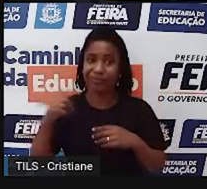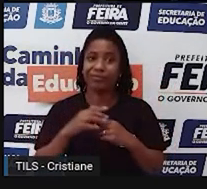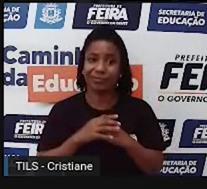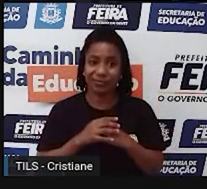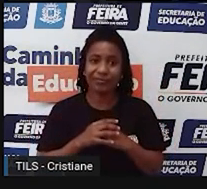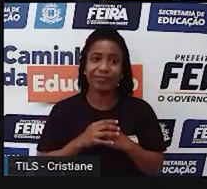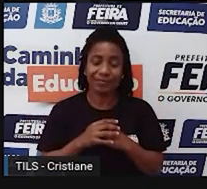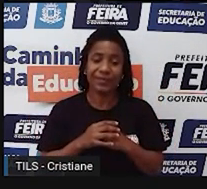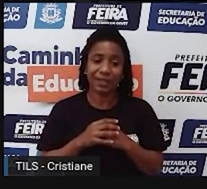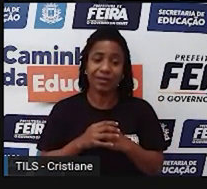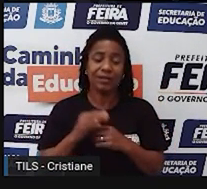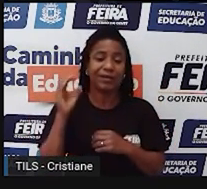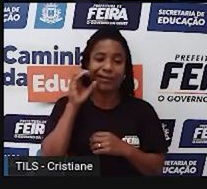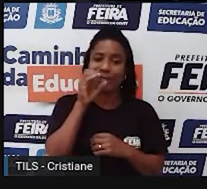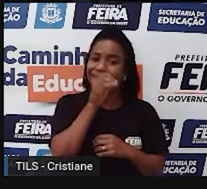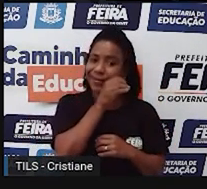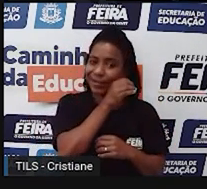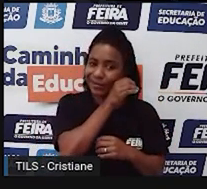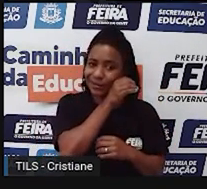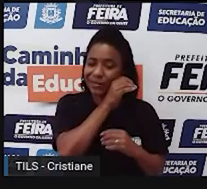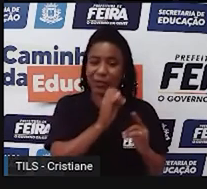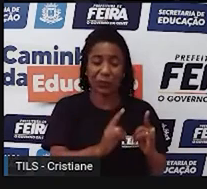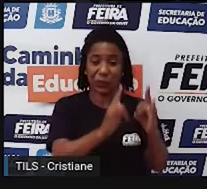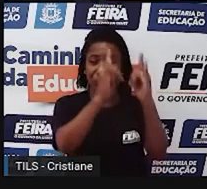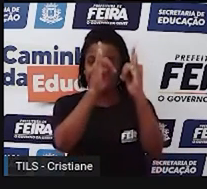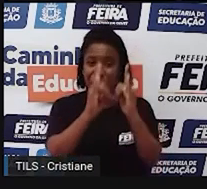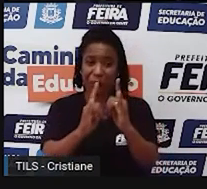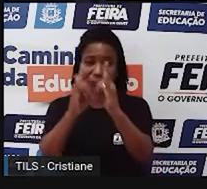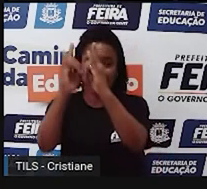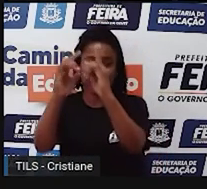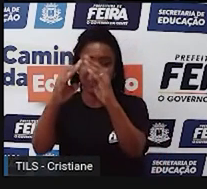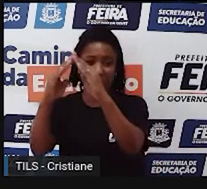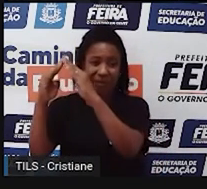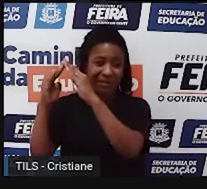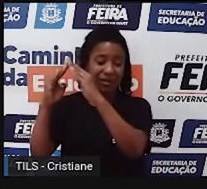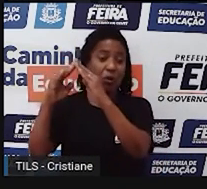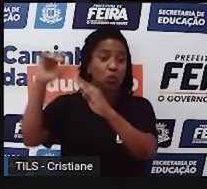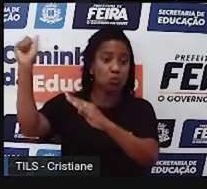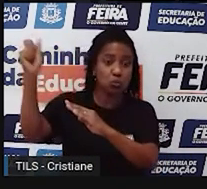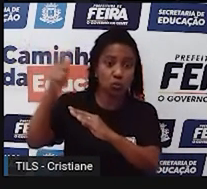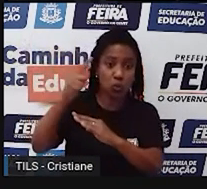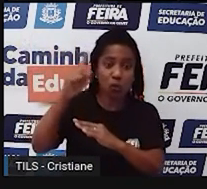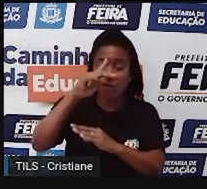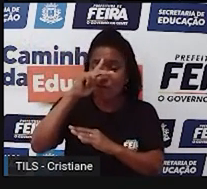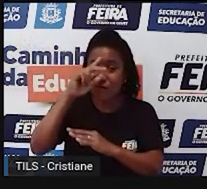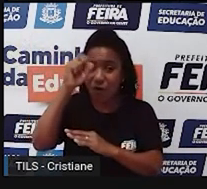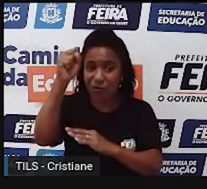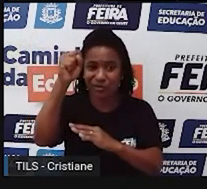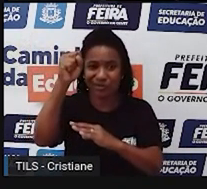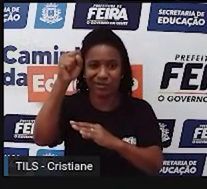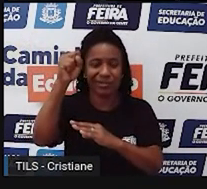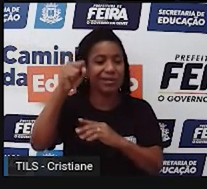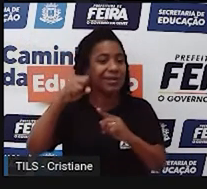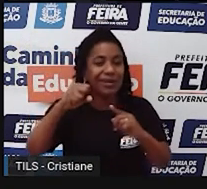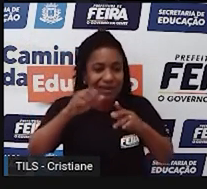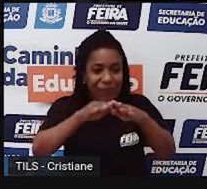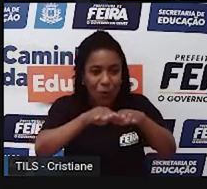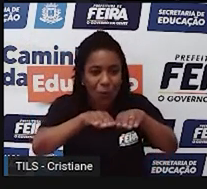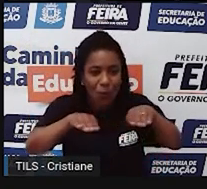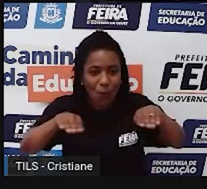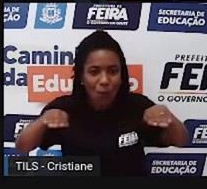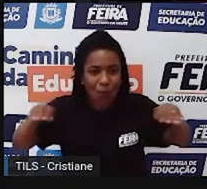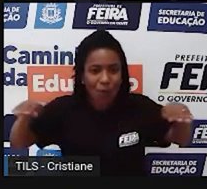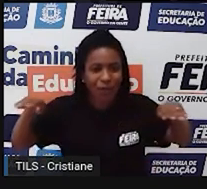aquela temperatura que muda às vezes no centro da cidade, justamente pelo fato do solo, ele está impermeabilizado lá com os